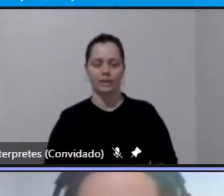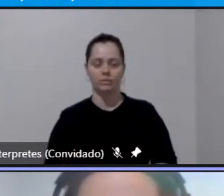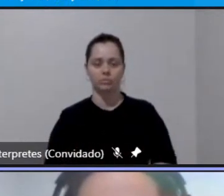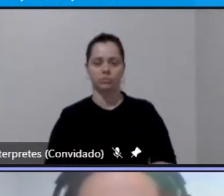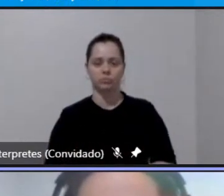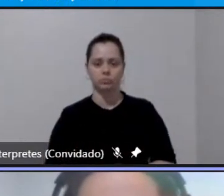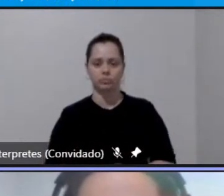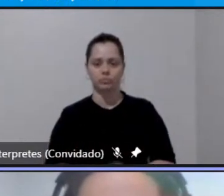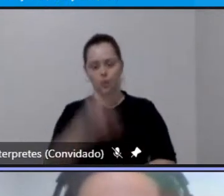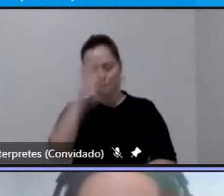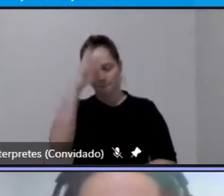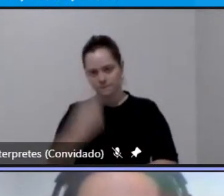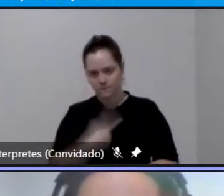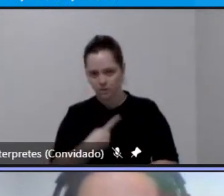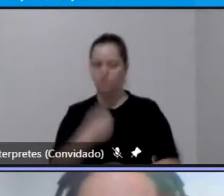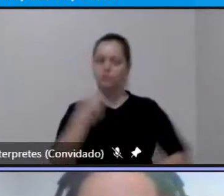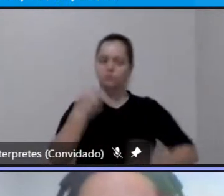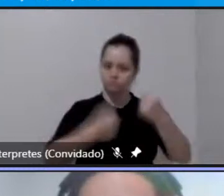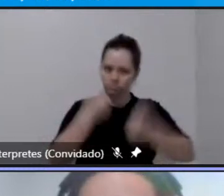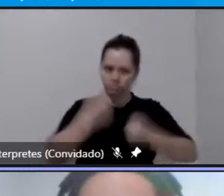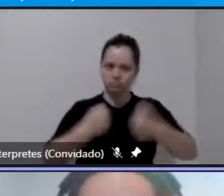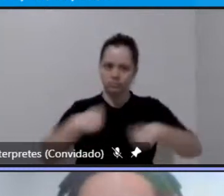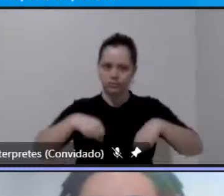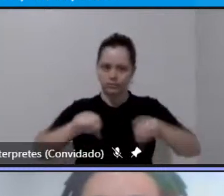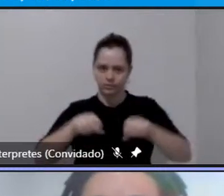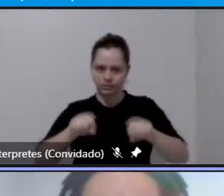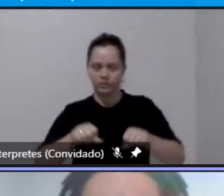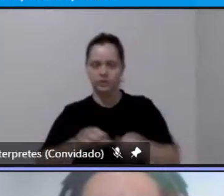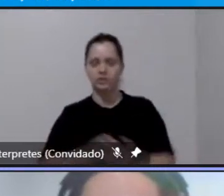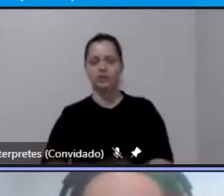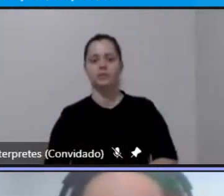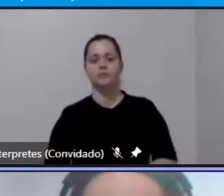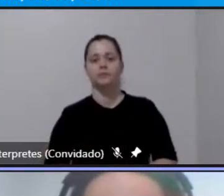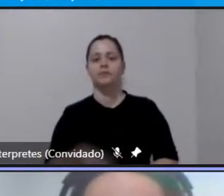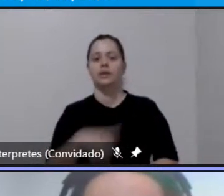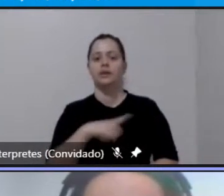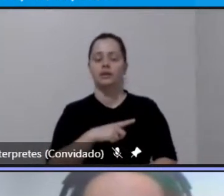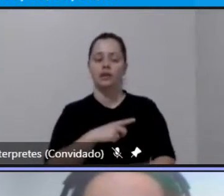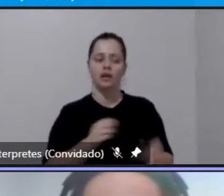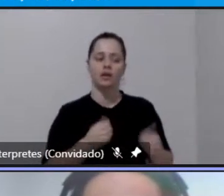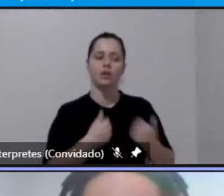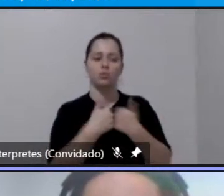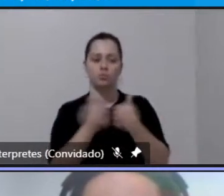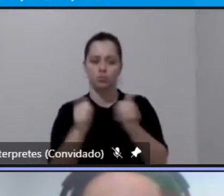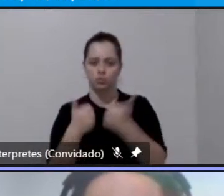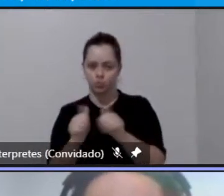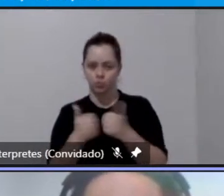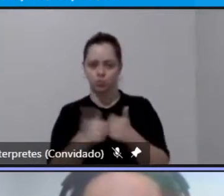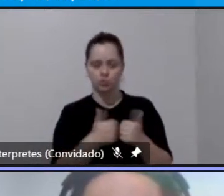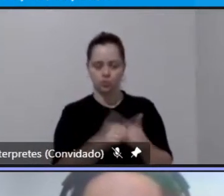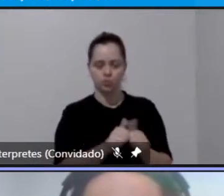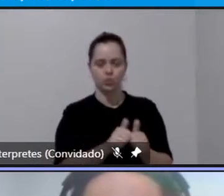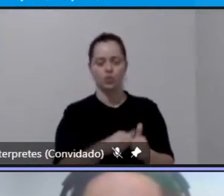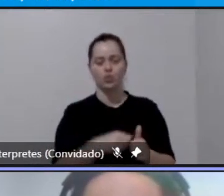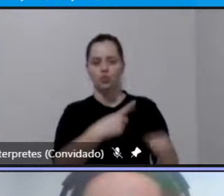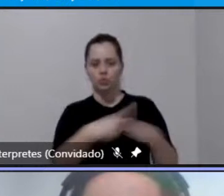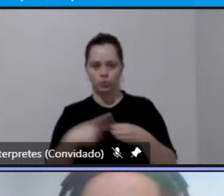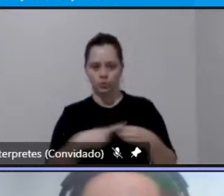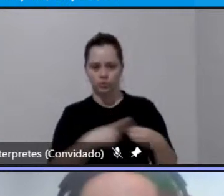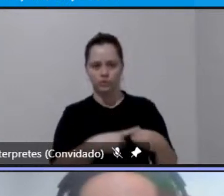motorizado os ônibus municipais eles tem uma